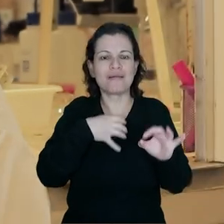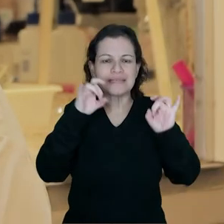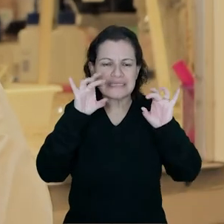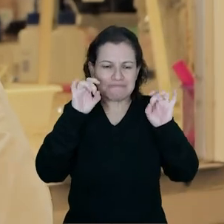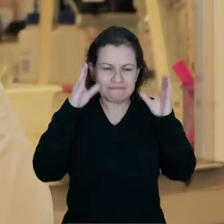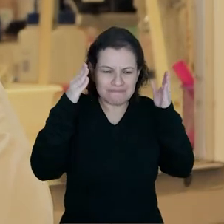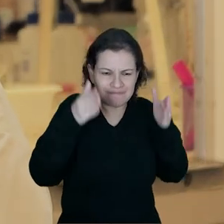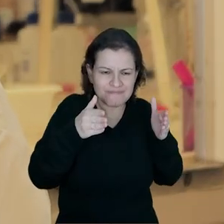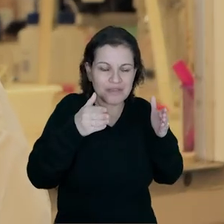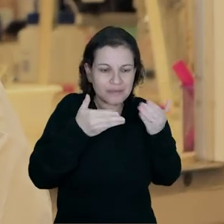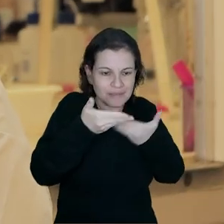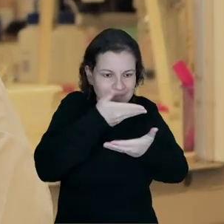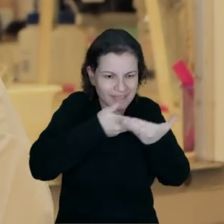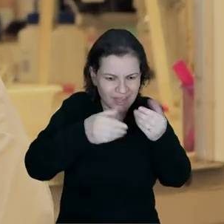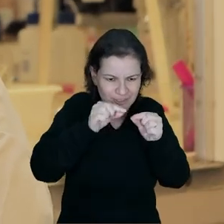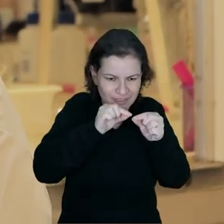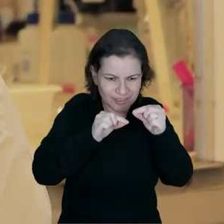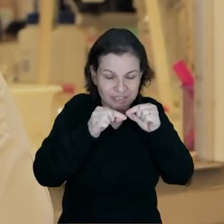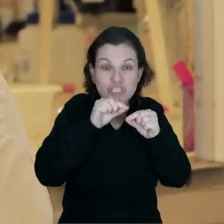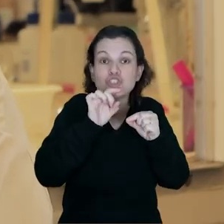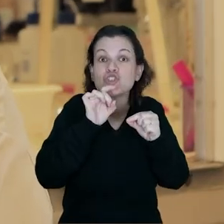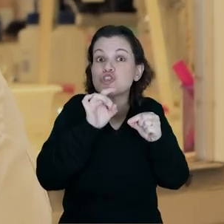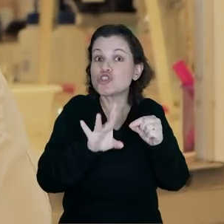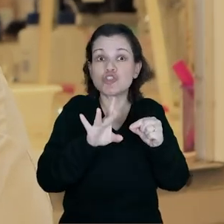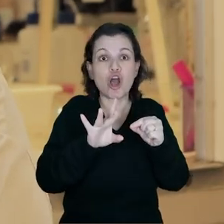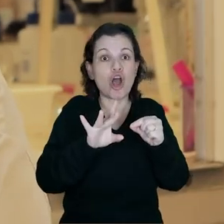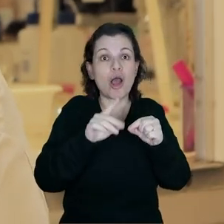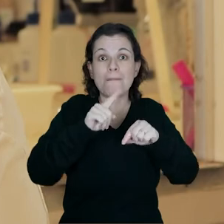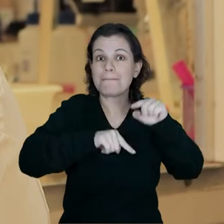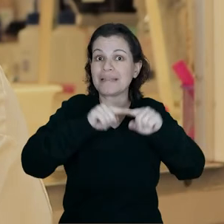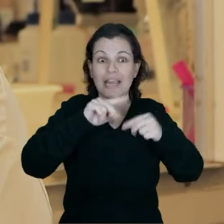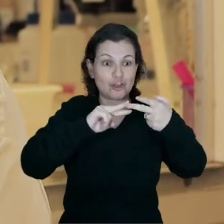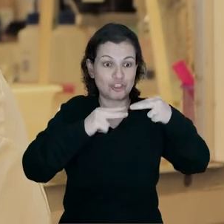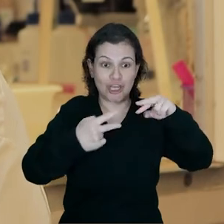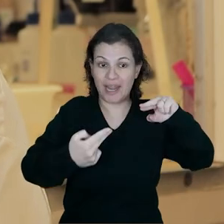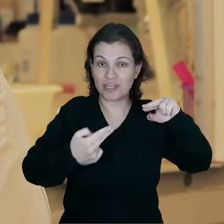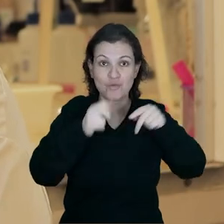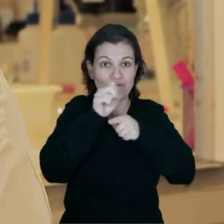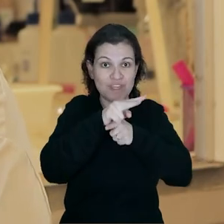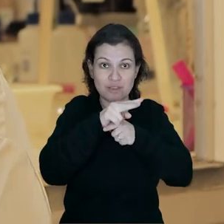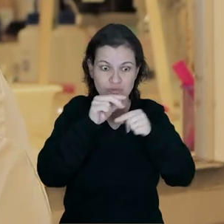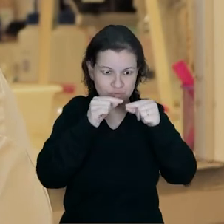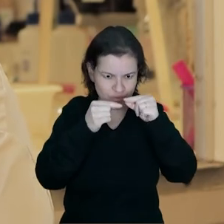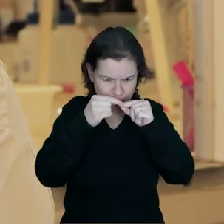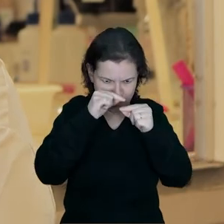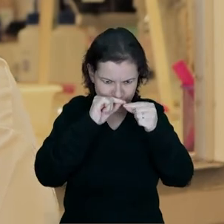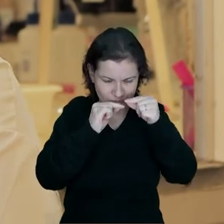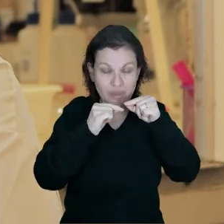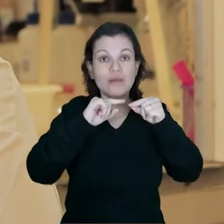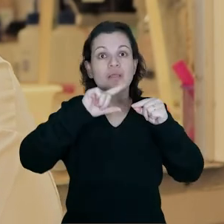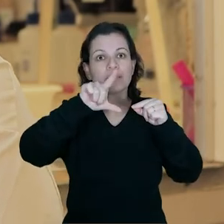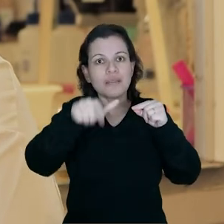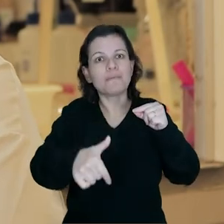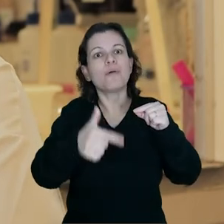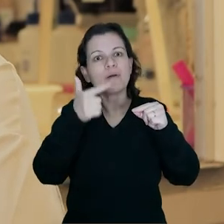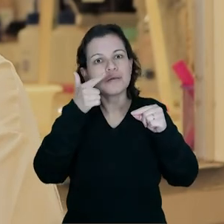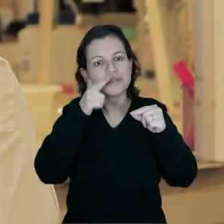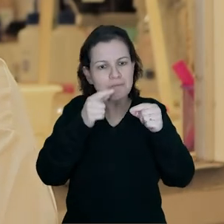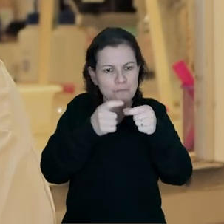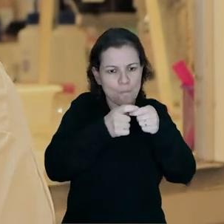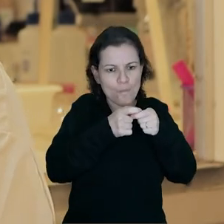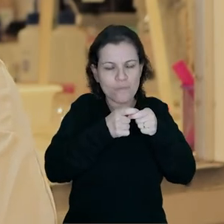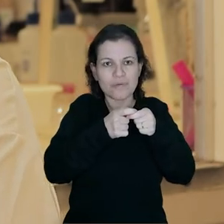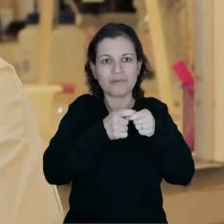específica, interagir somente com material genético viral e logo em seguida